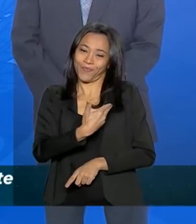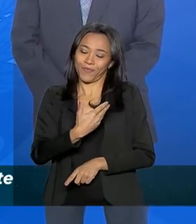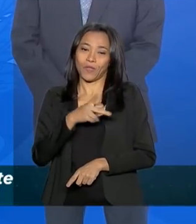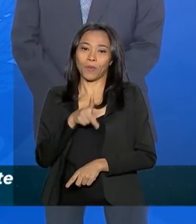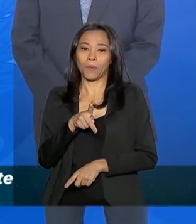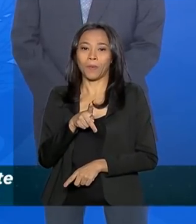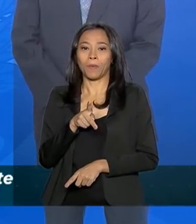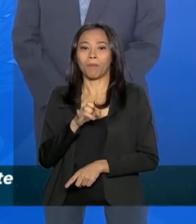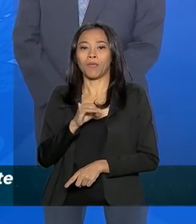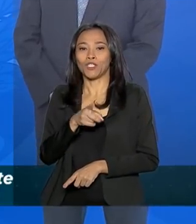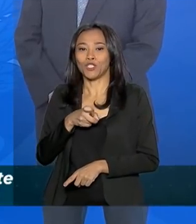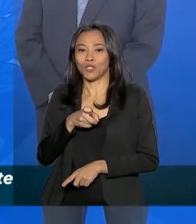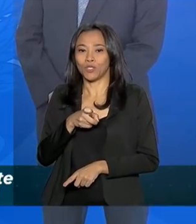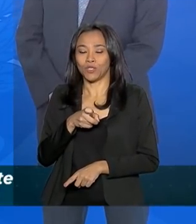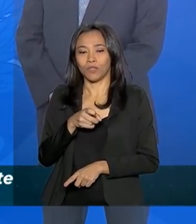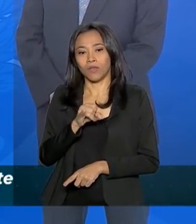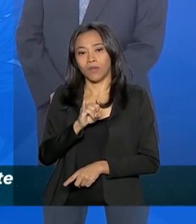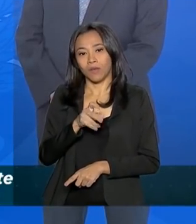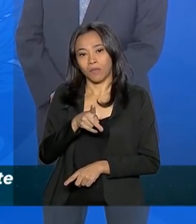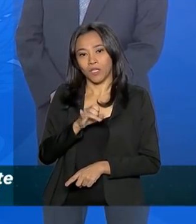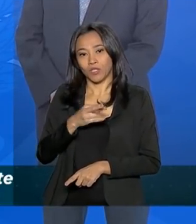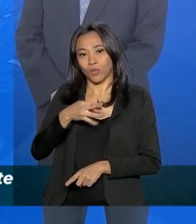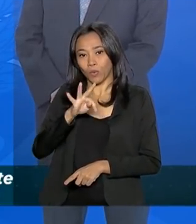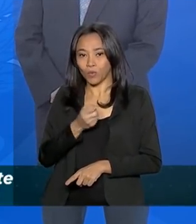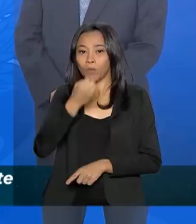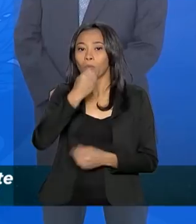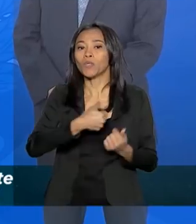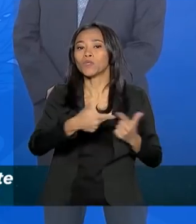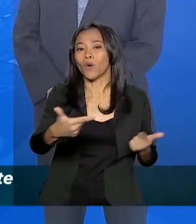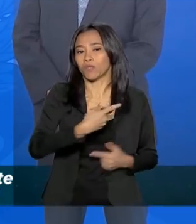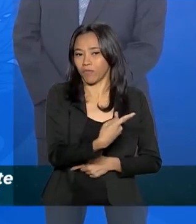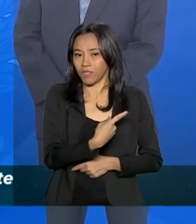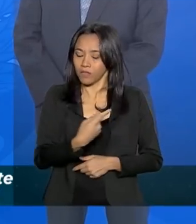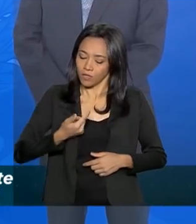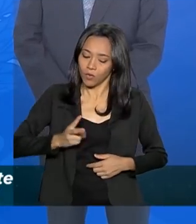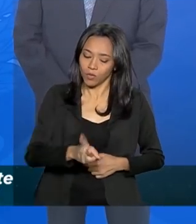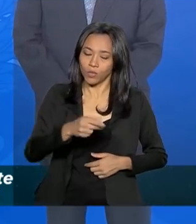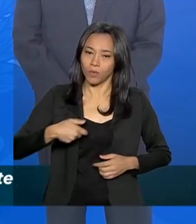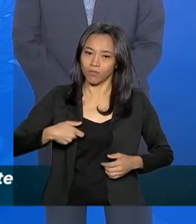Então, boa sorte aos dois aí. E a luta continua.